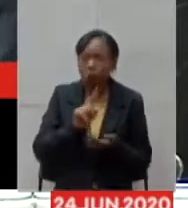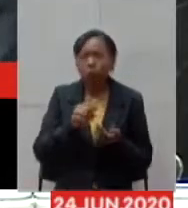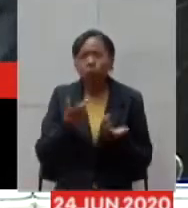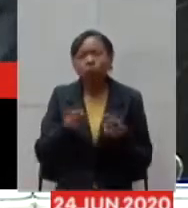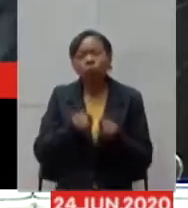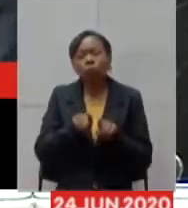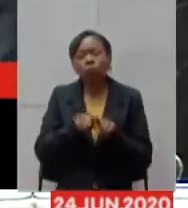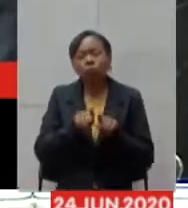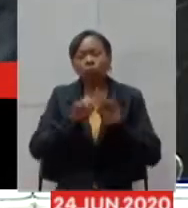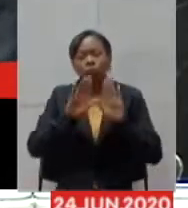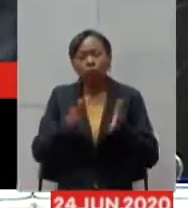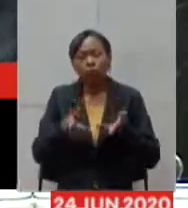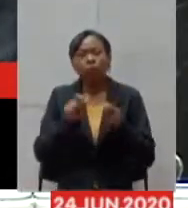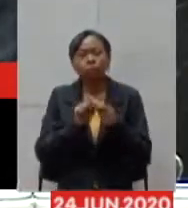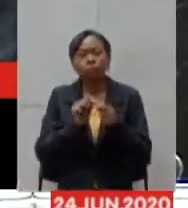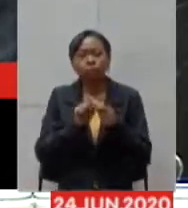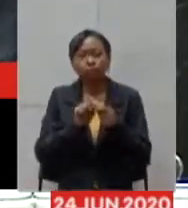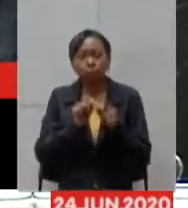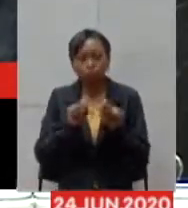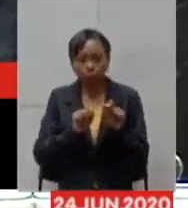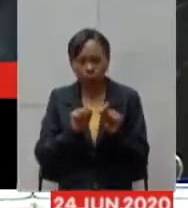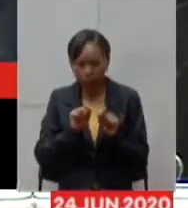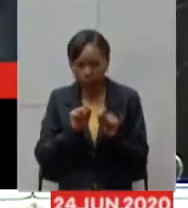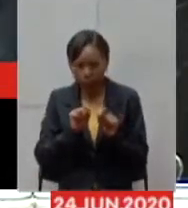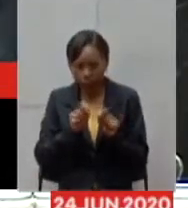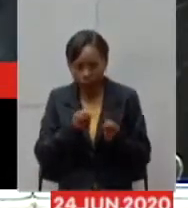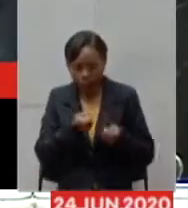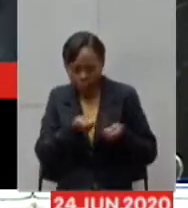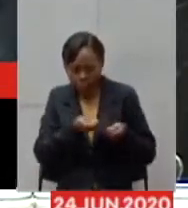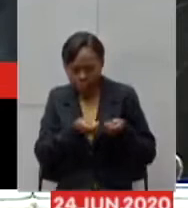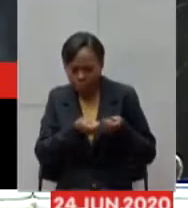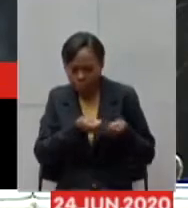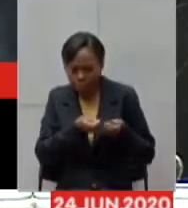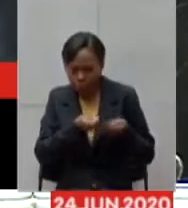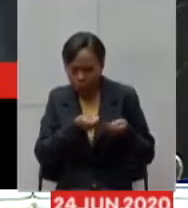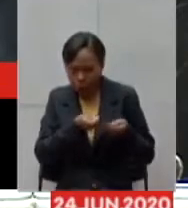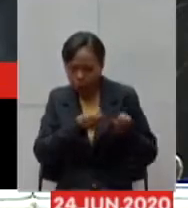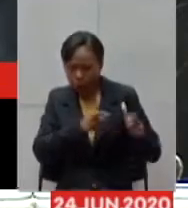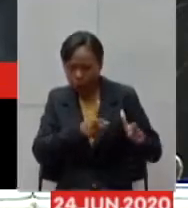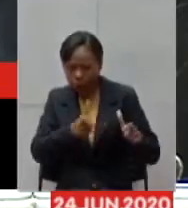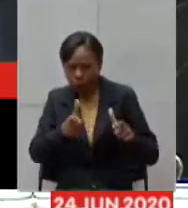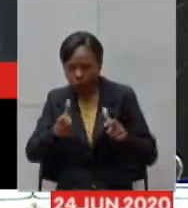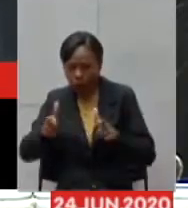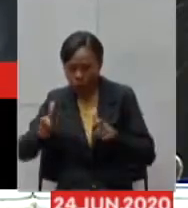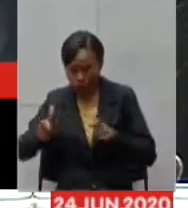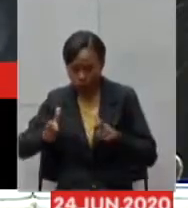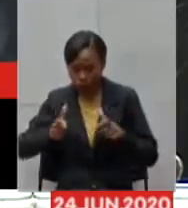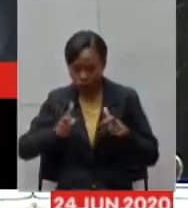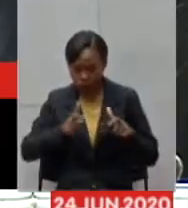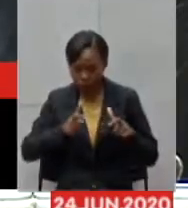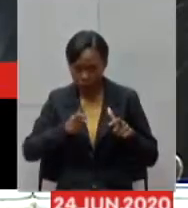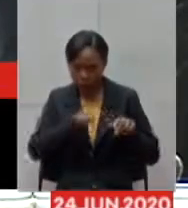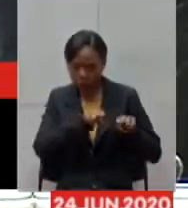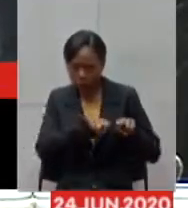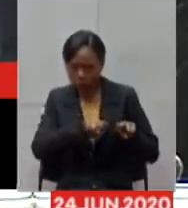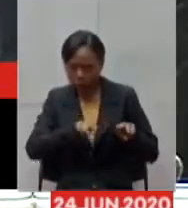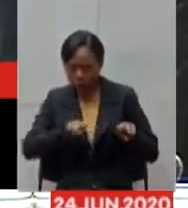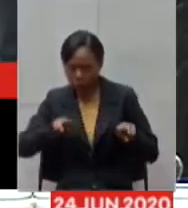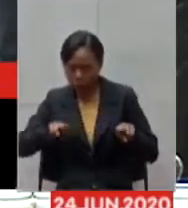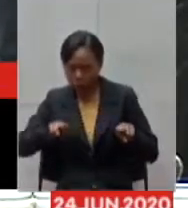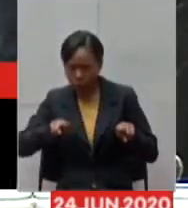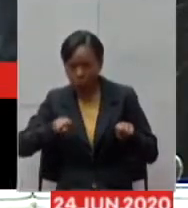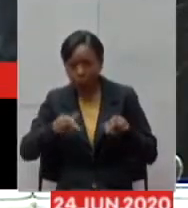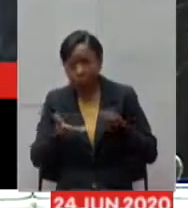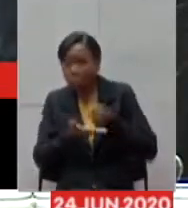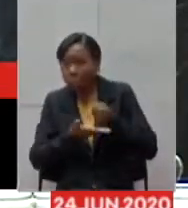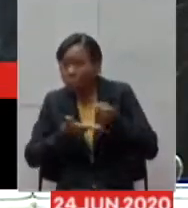um controle da ocupação baseado no que é o quadro de pacientes internados